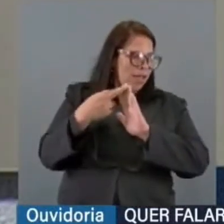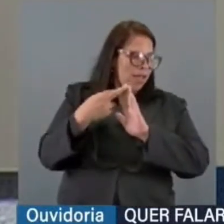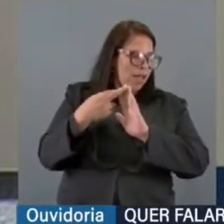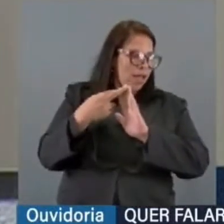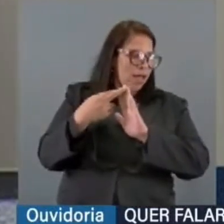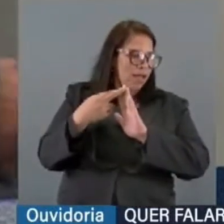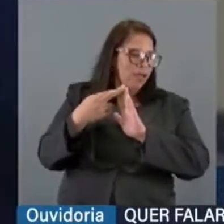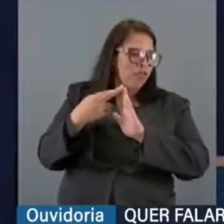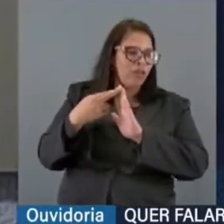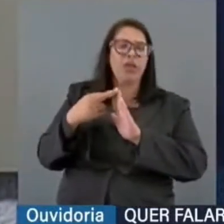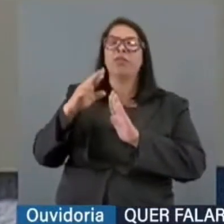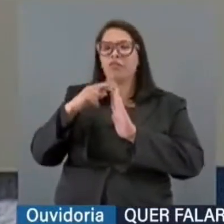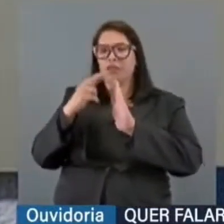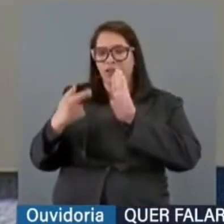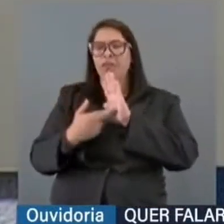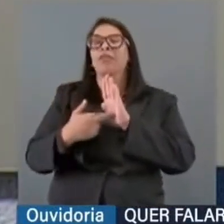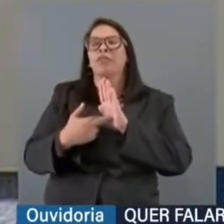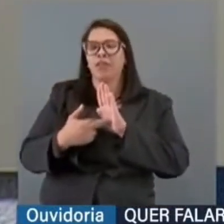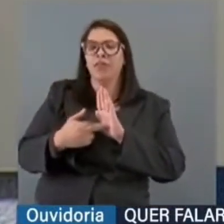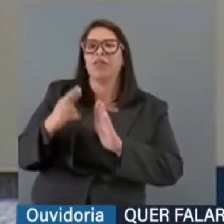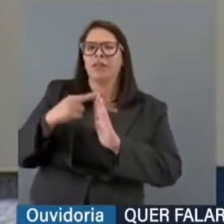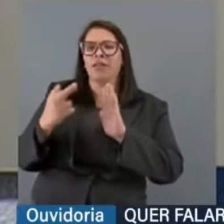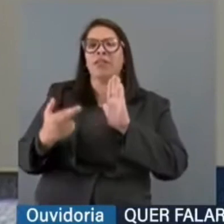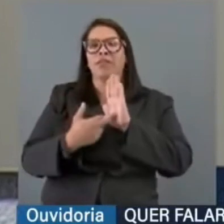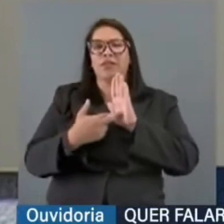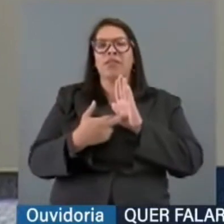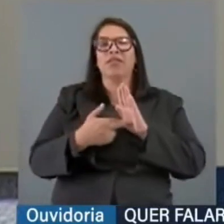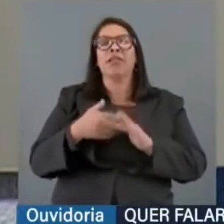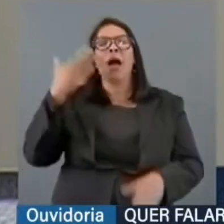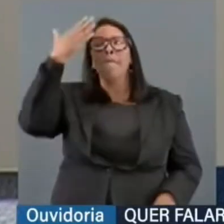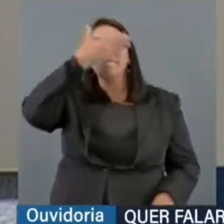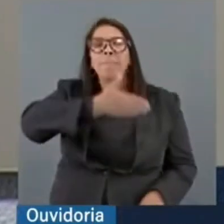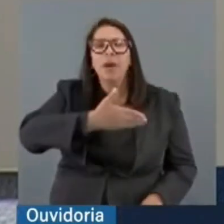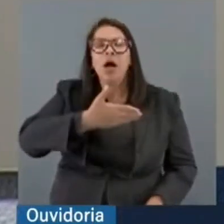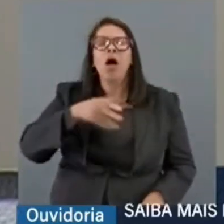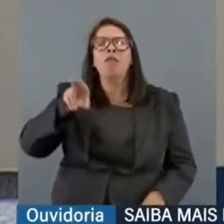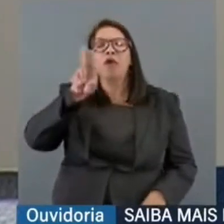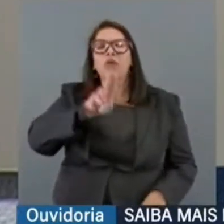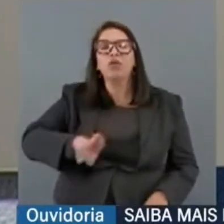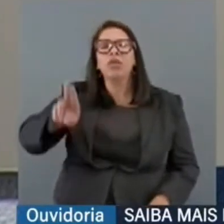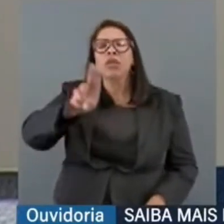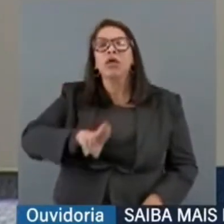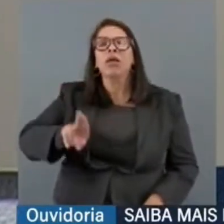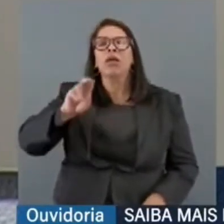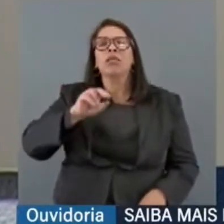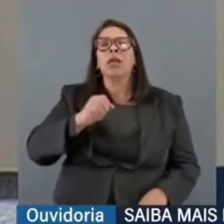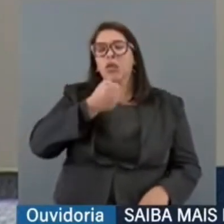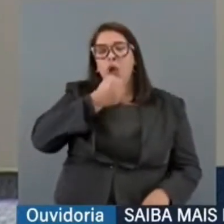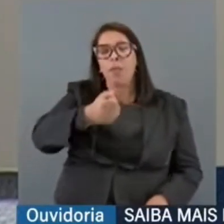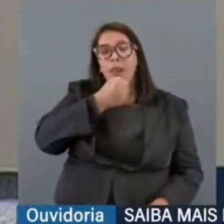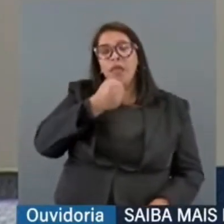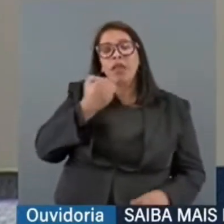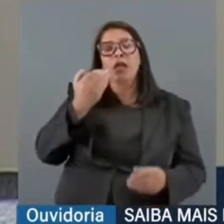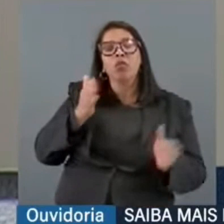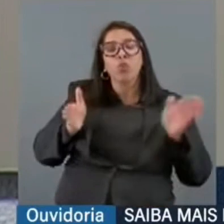da prova, da utilização da prova na mídia durante o